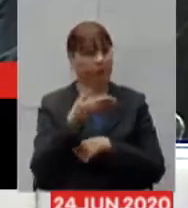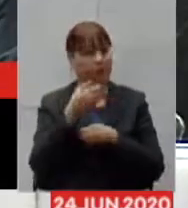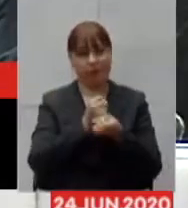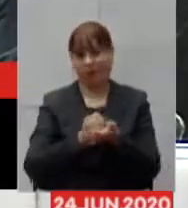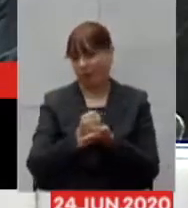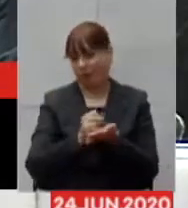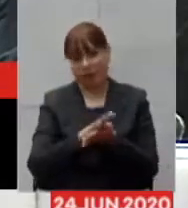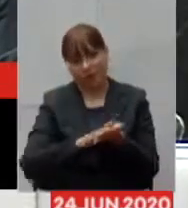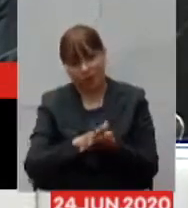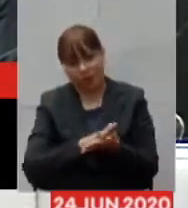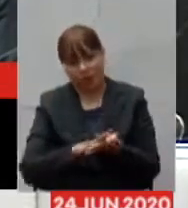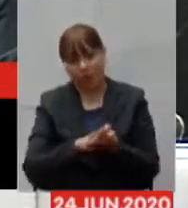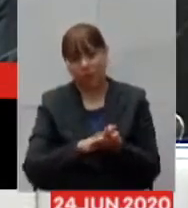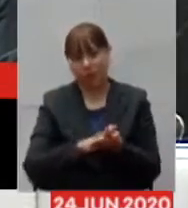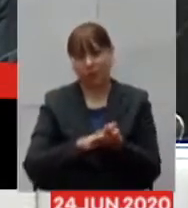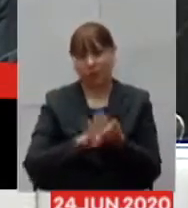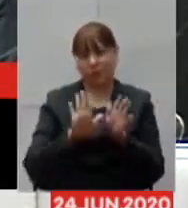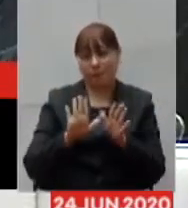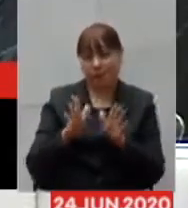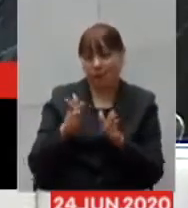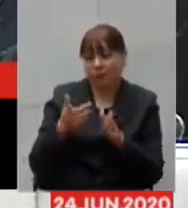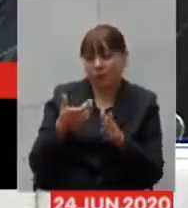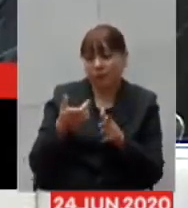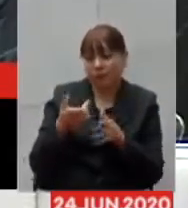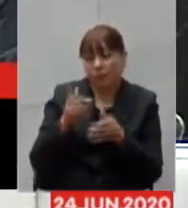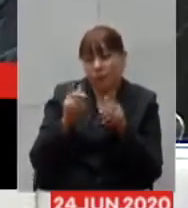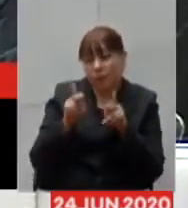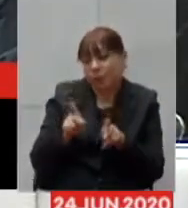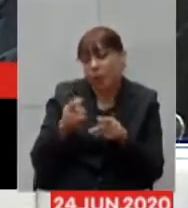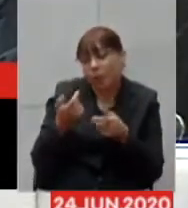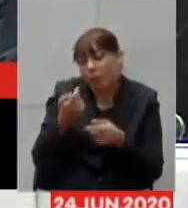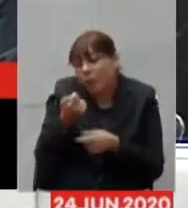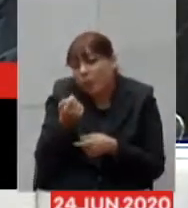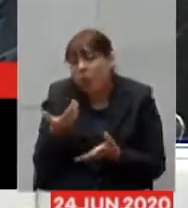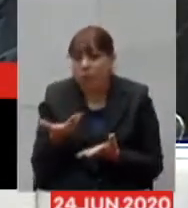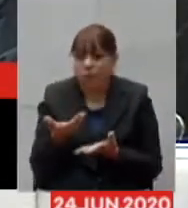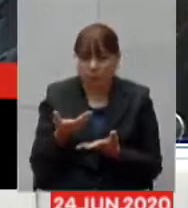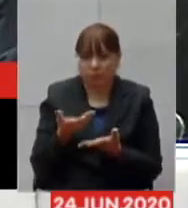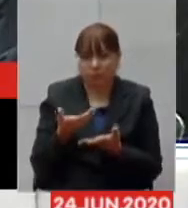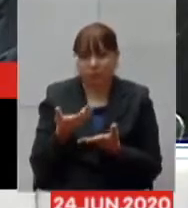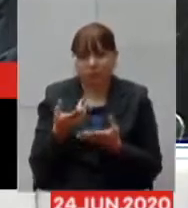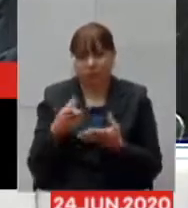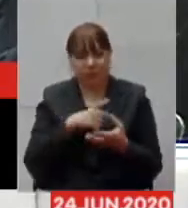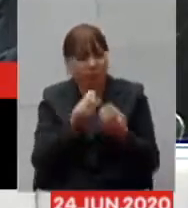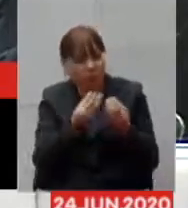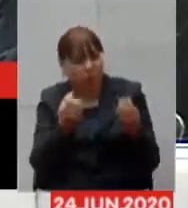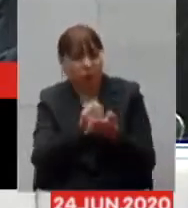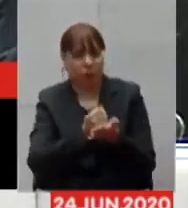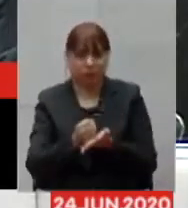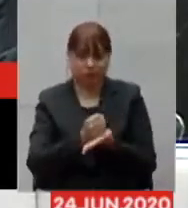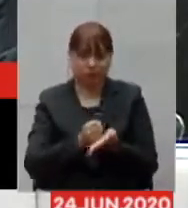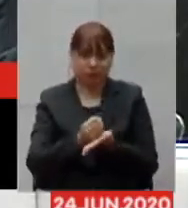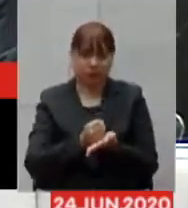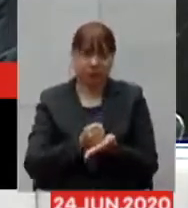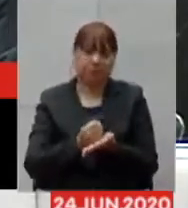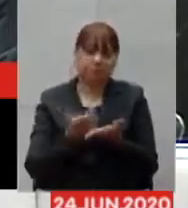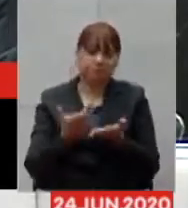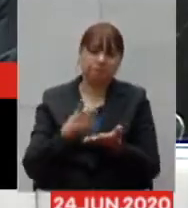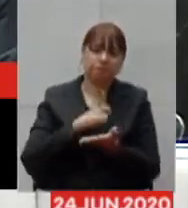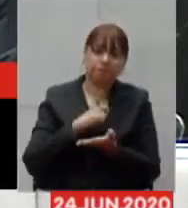pequeno perto do todo do trabalho das farmácias então é isso vem através de doação